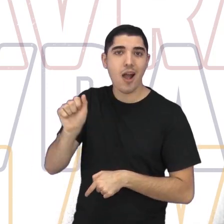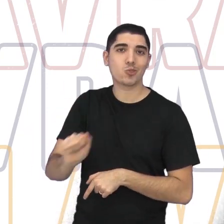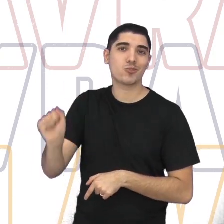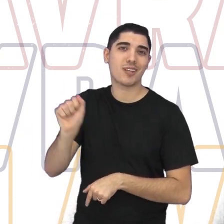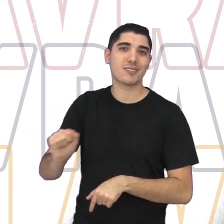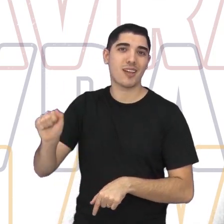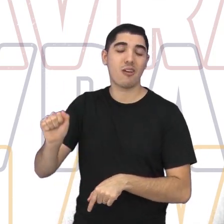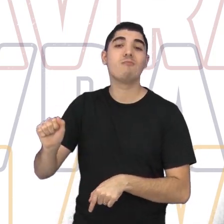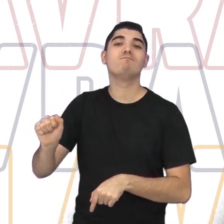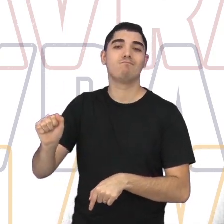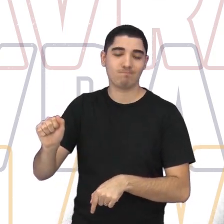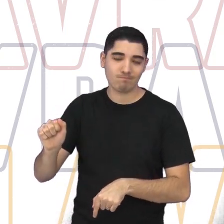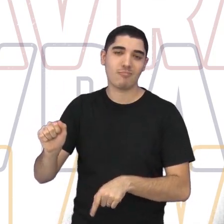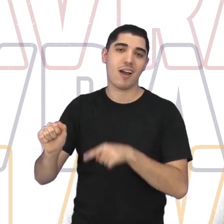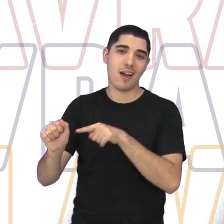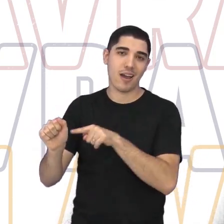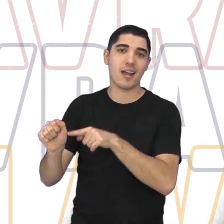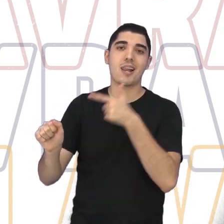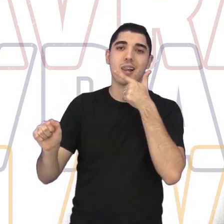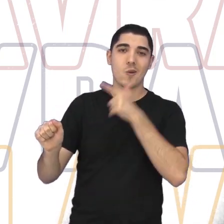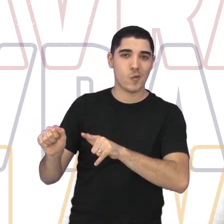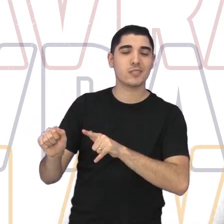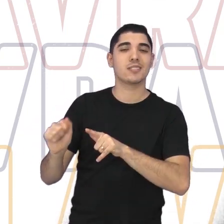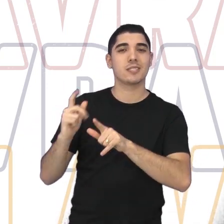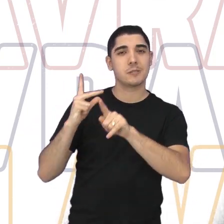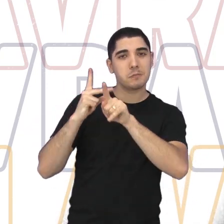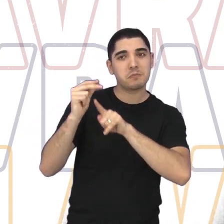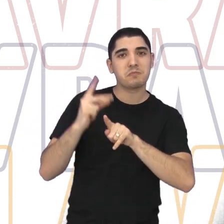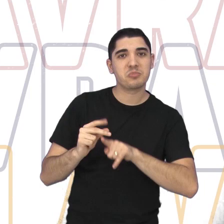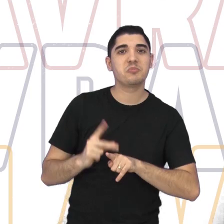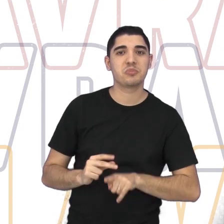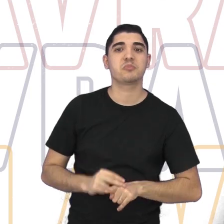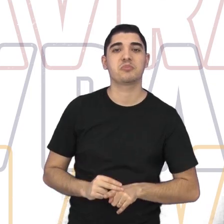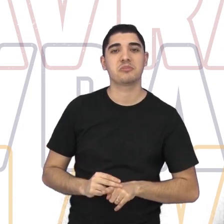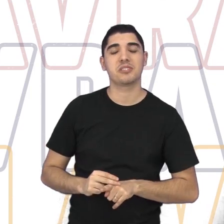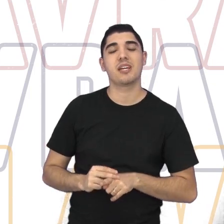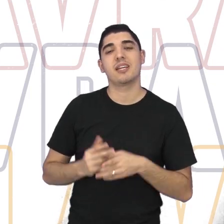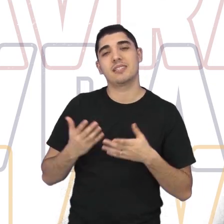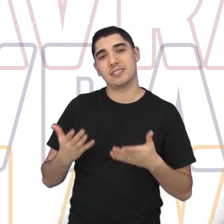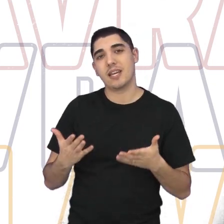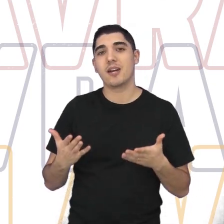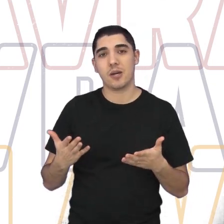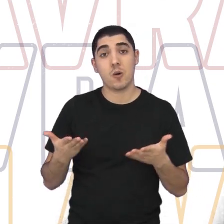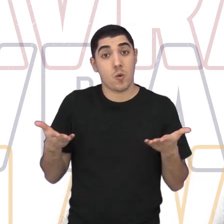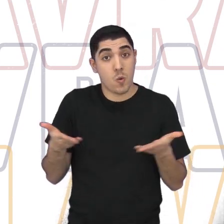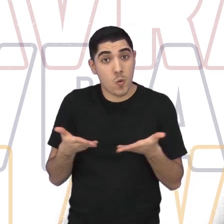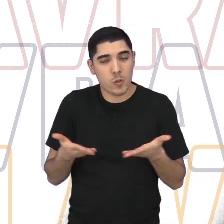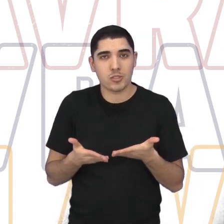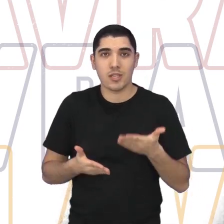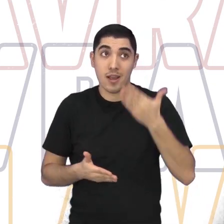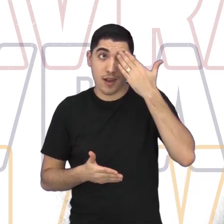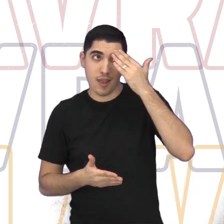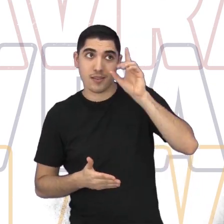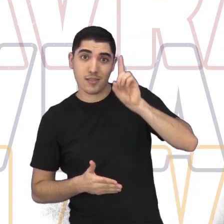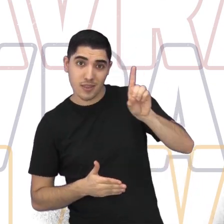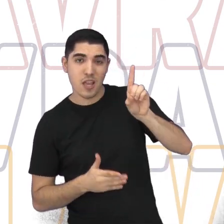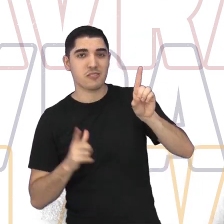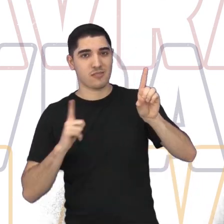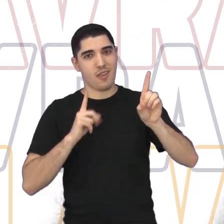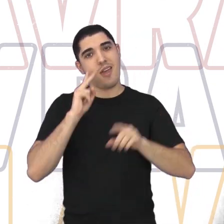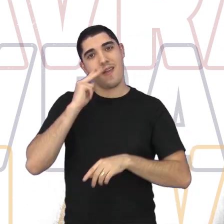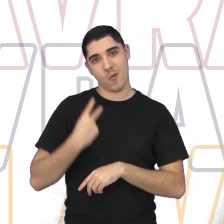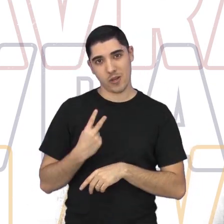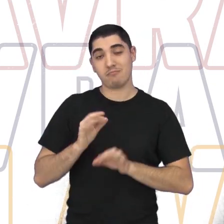não conseguiríamos. Mas a Associação Cultural Contraponto nos ajudou, nos levou a isso.